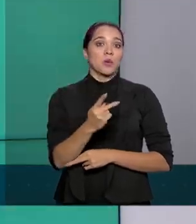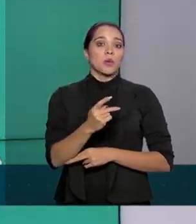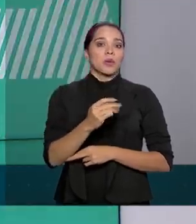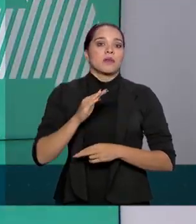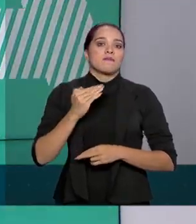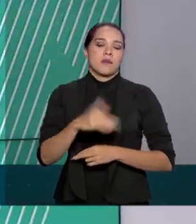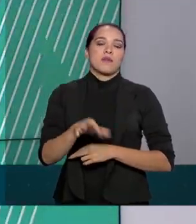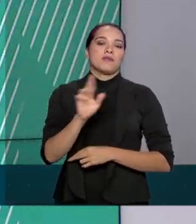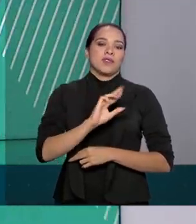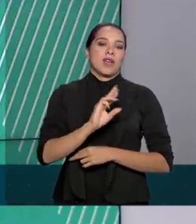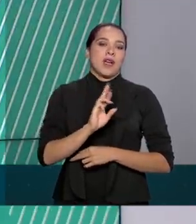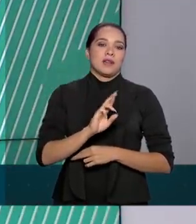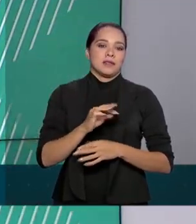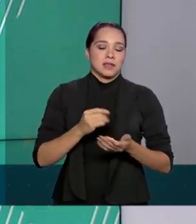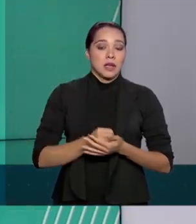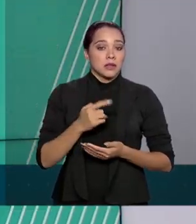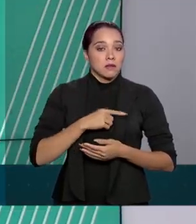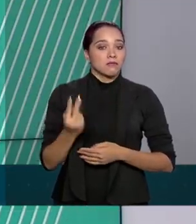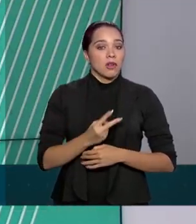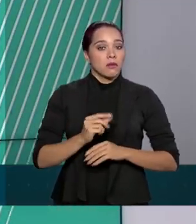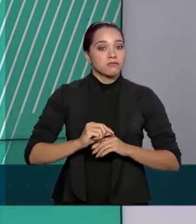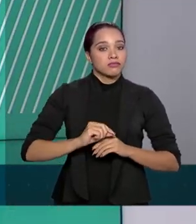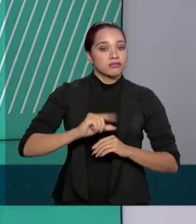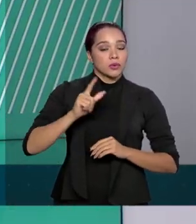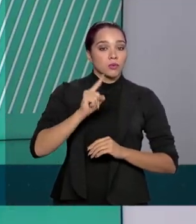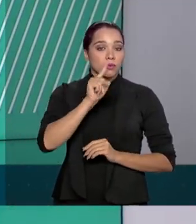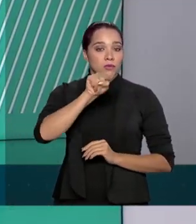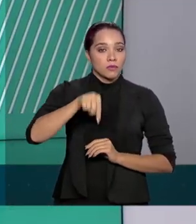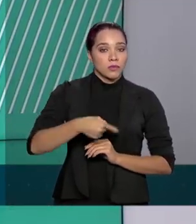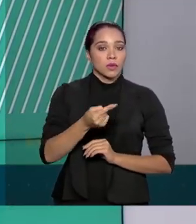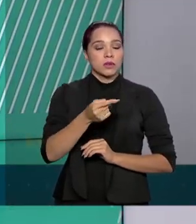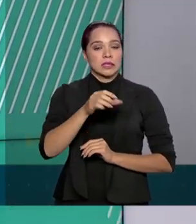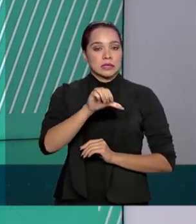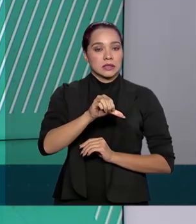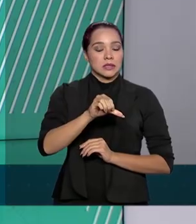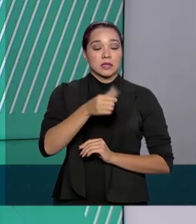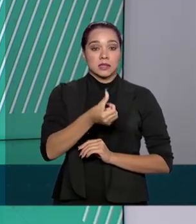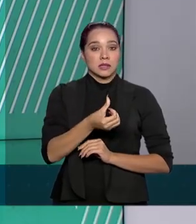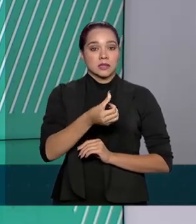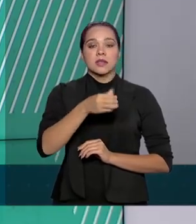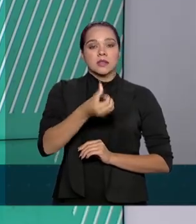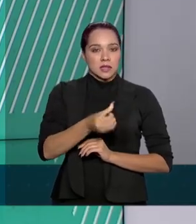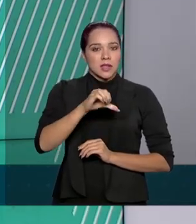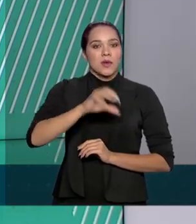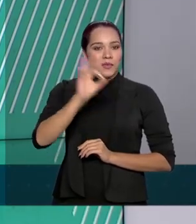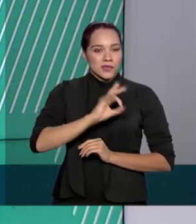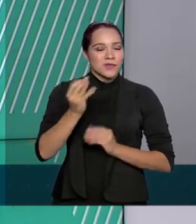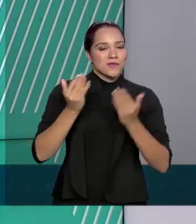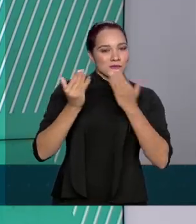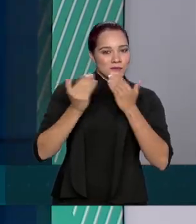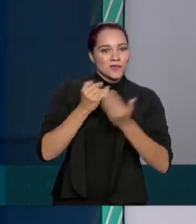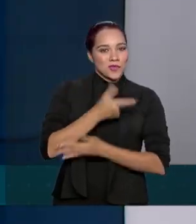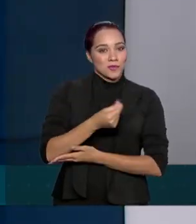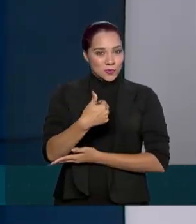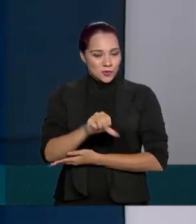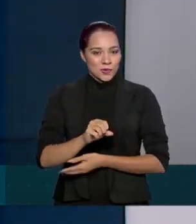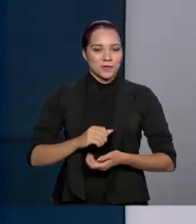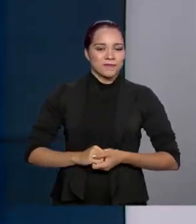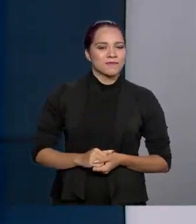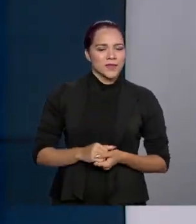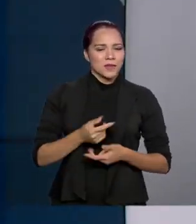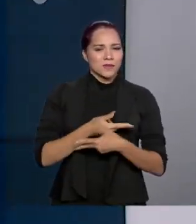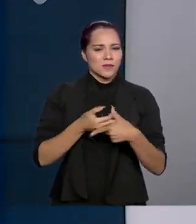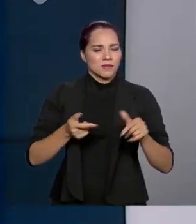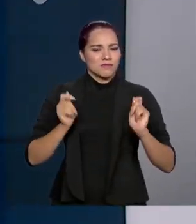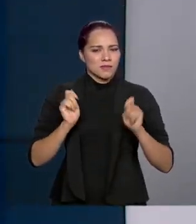O valor representa um crescimento real de 1,69% em comparação a 2018. Entre os fatores